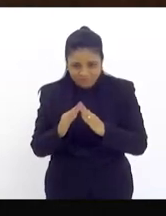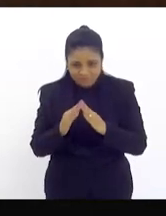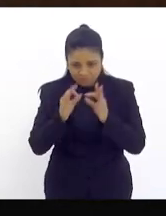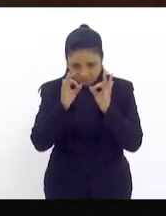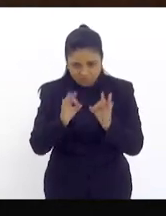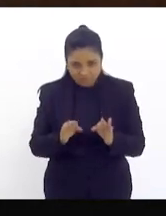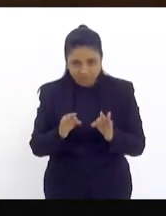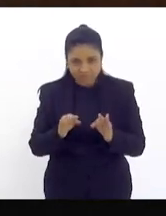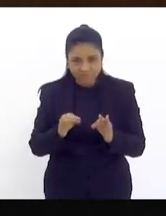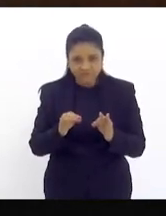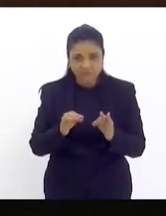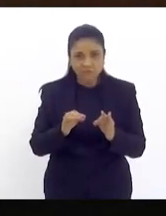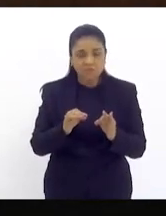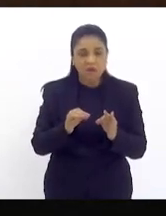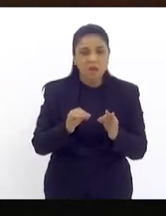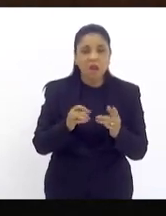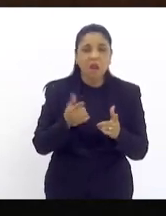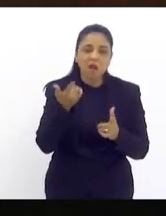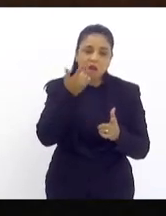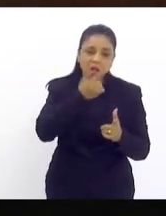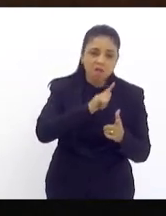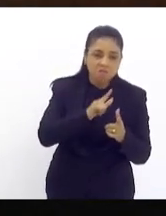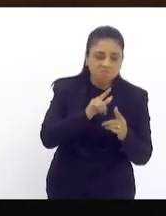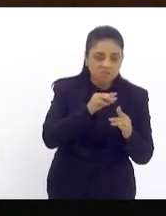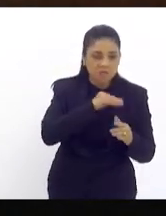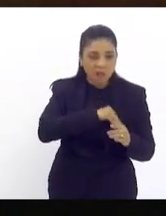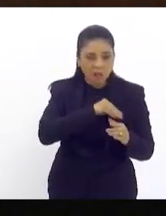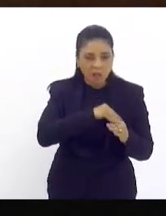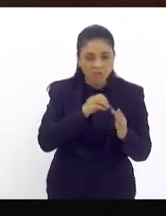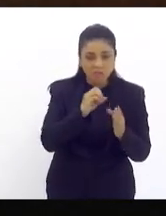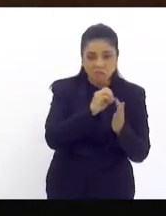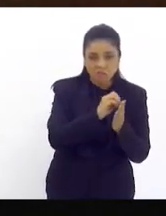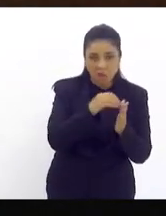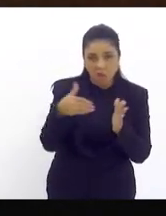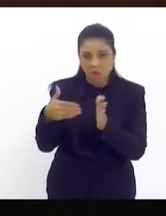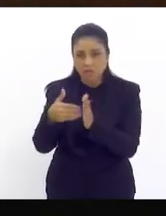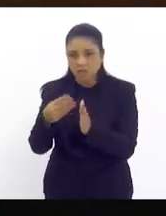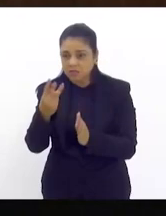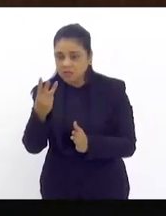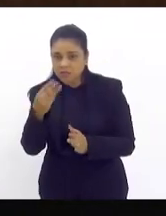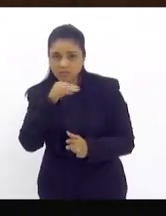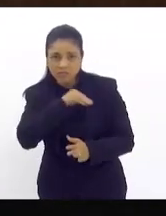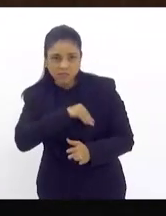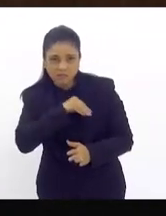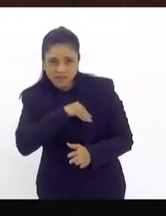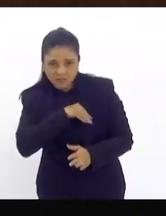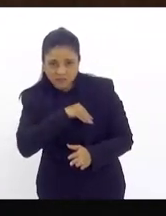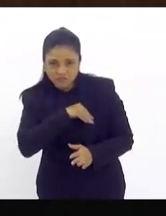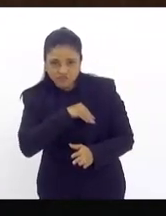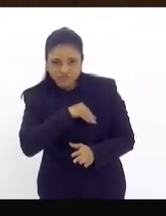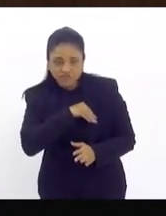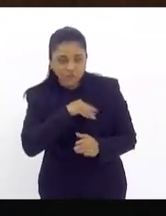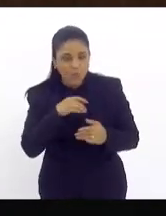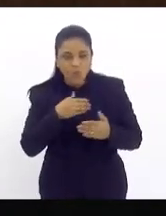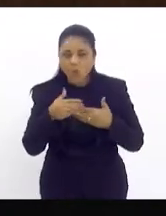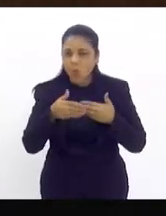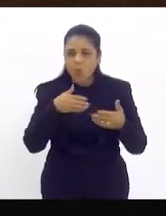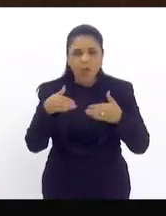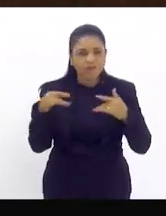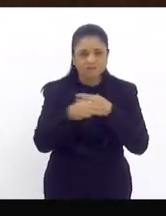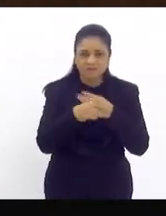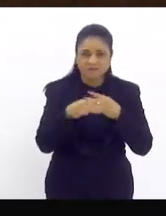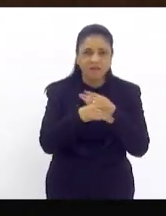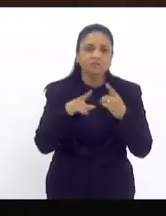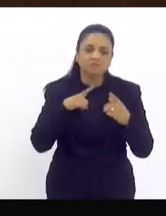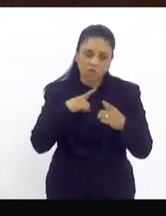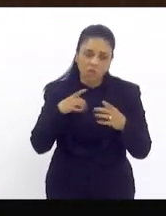quem ganha de 0 a 3 salários mínimos para todo mundo qualquer cidade do estado do Rio de Janeiro você vai ter